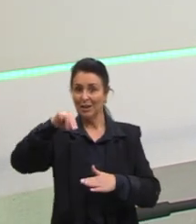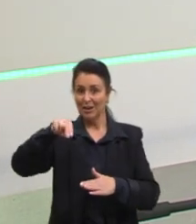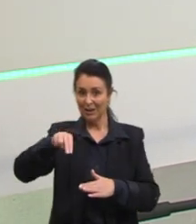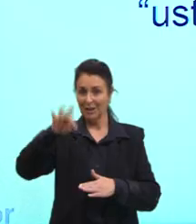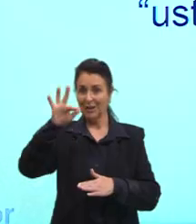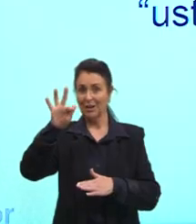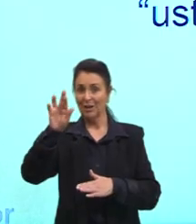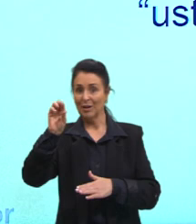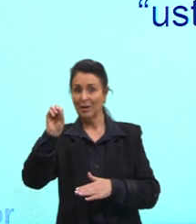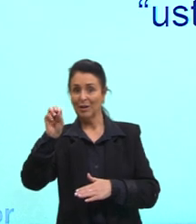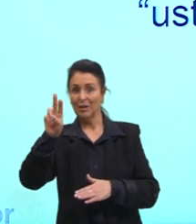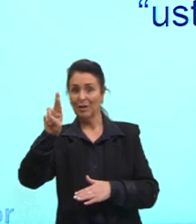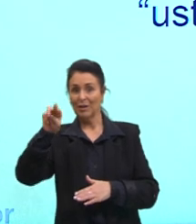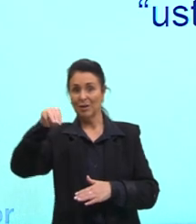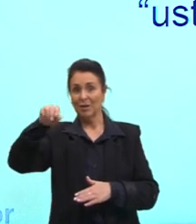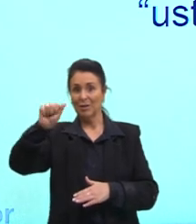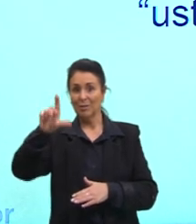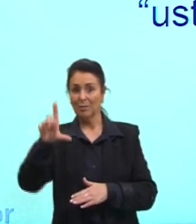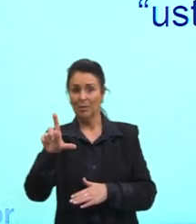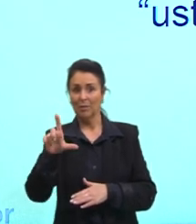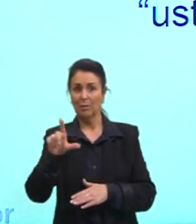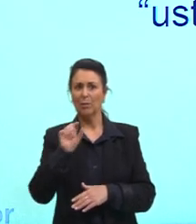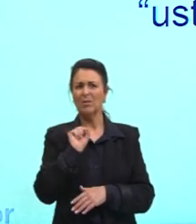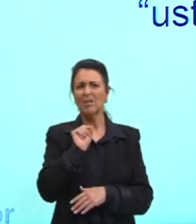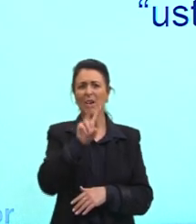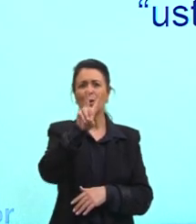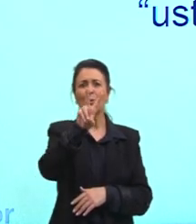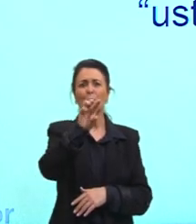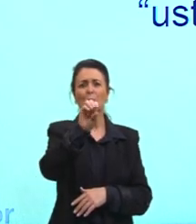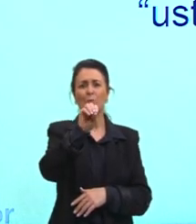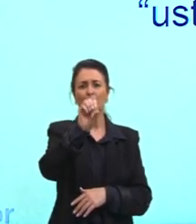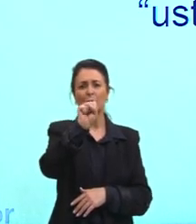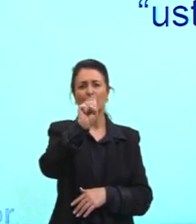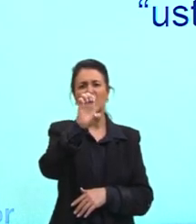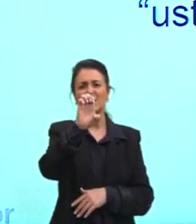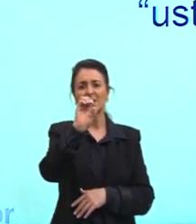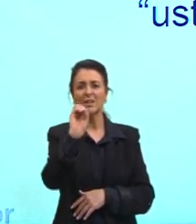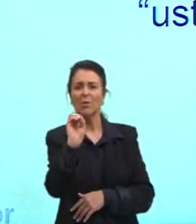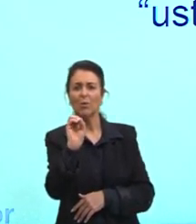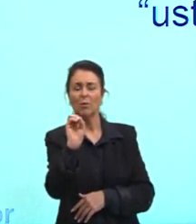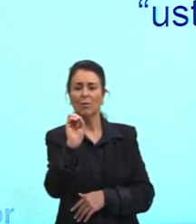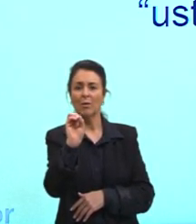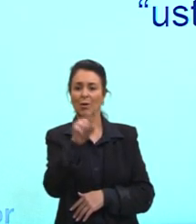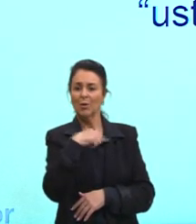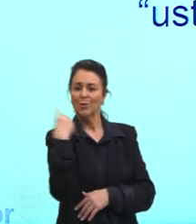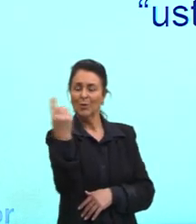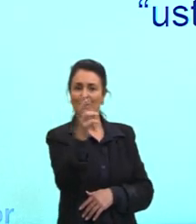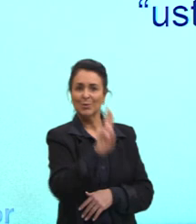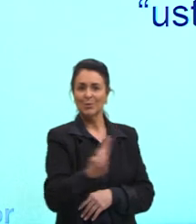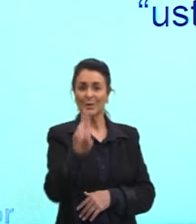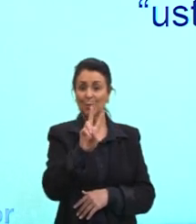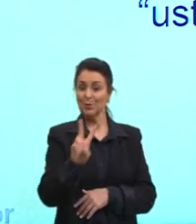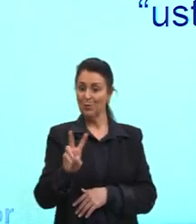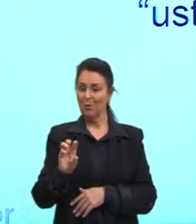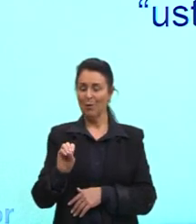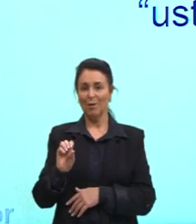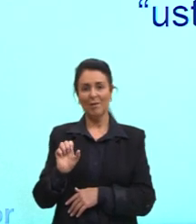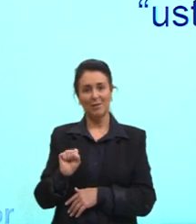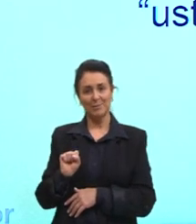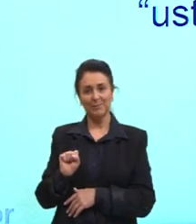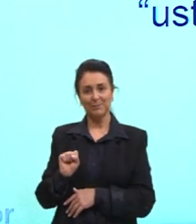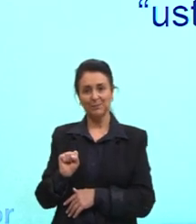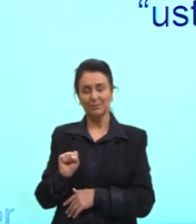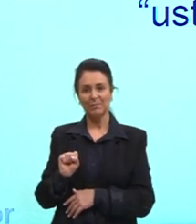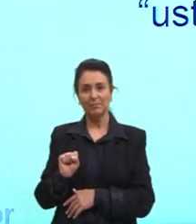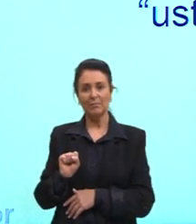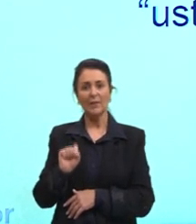O que é, gente, o boceio, então, basicamente? É quando nós utilizamos esse bós, quando utilizamos o bós